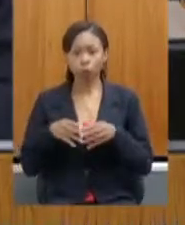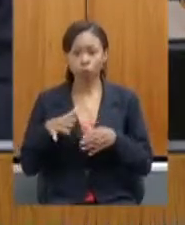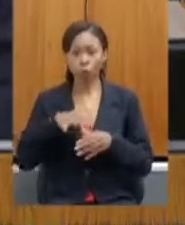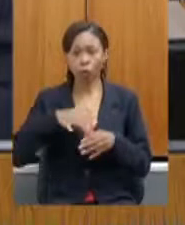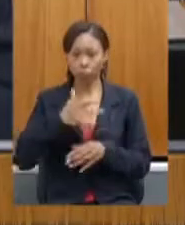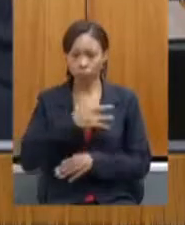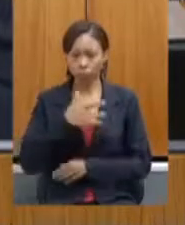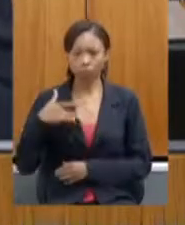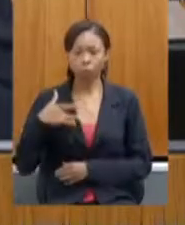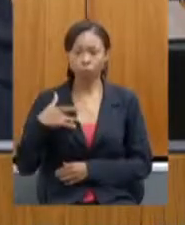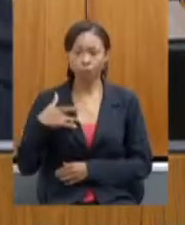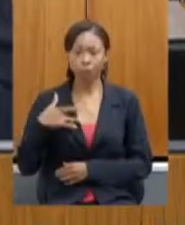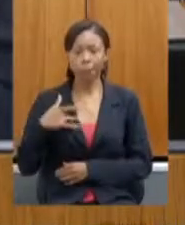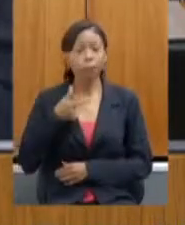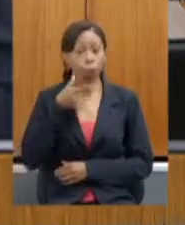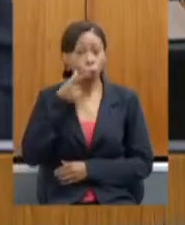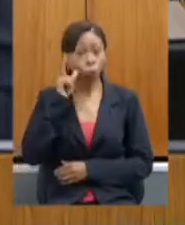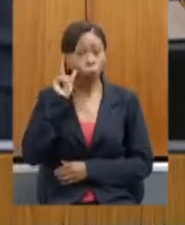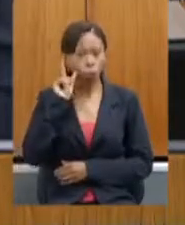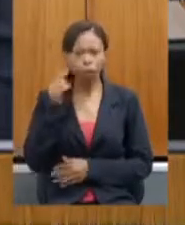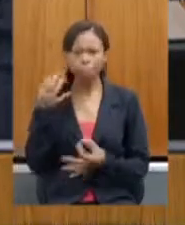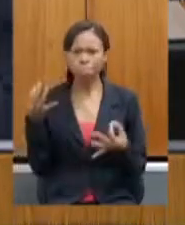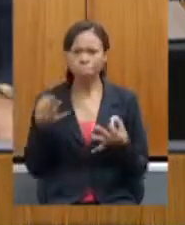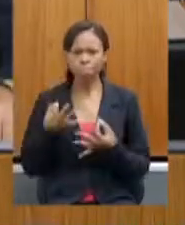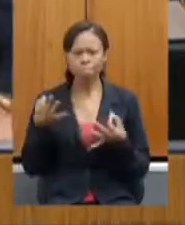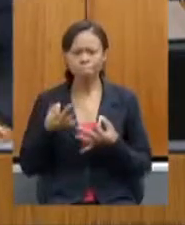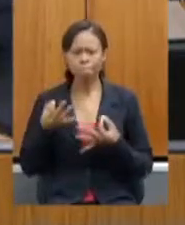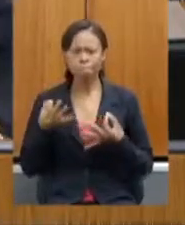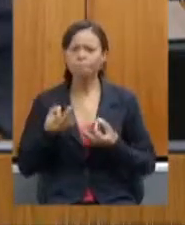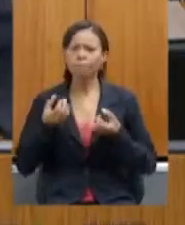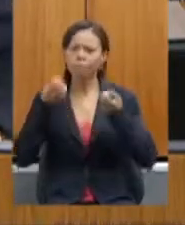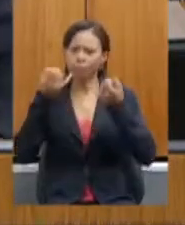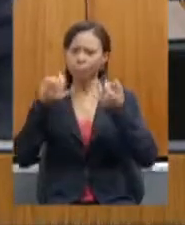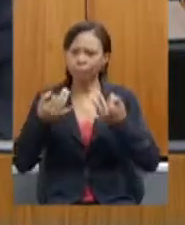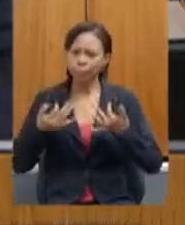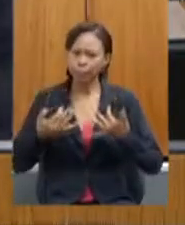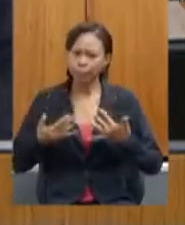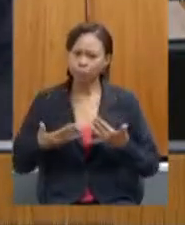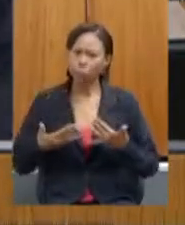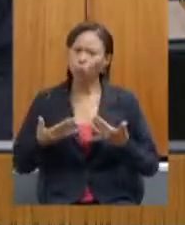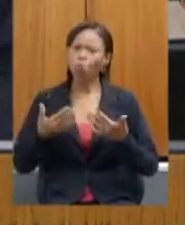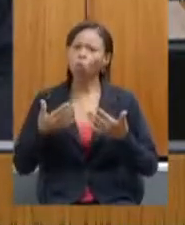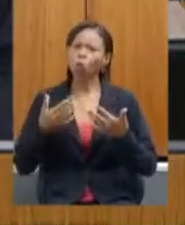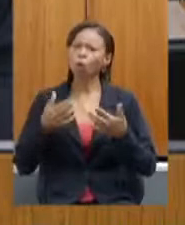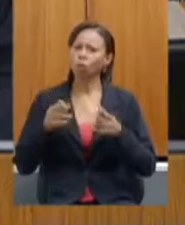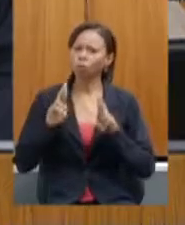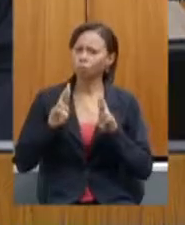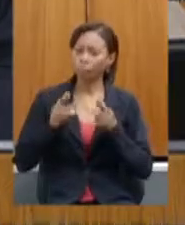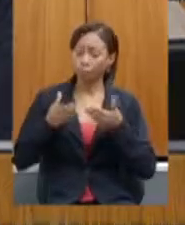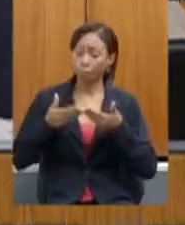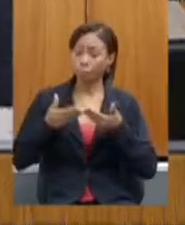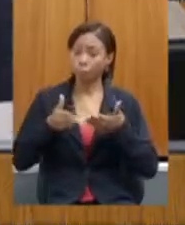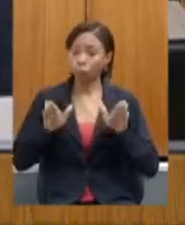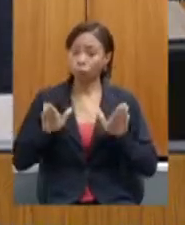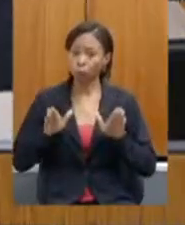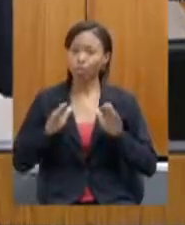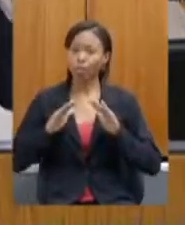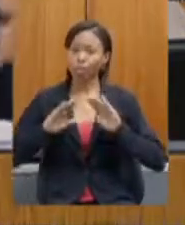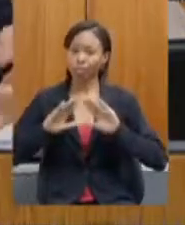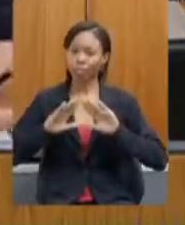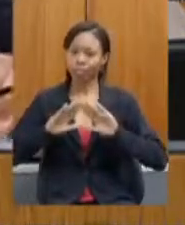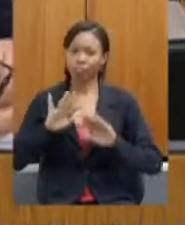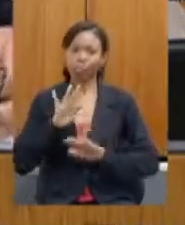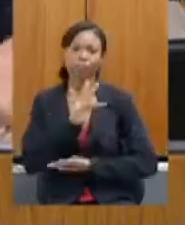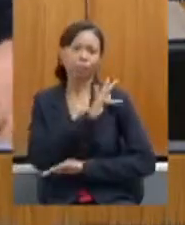que ontem de forma brilhante conduziu as aberturas do nosso assembleia fiscaliza com a presença